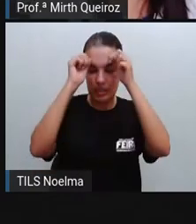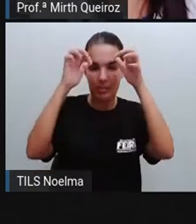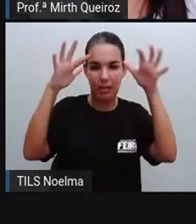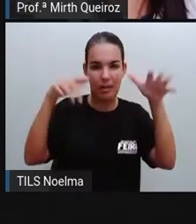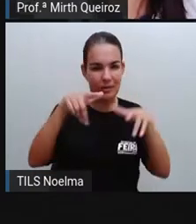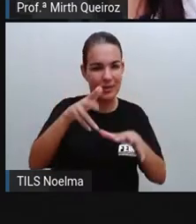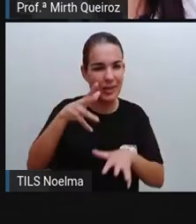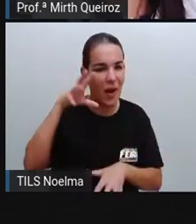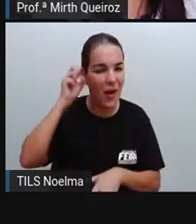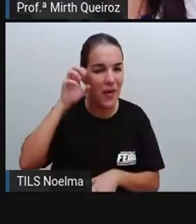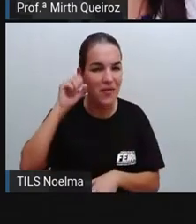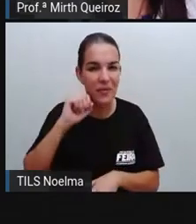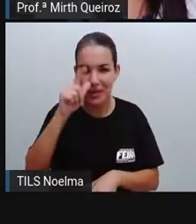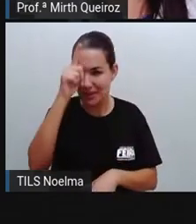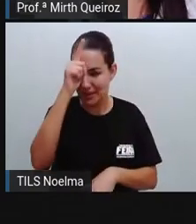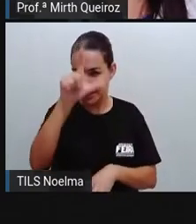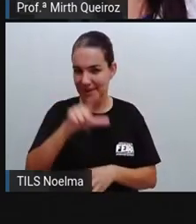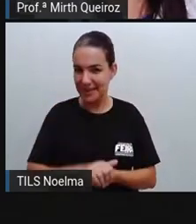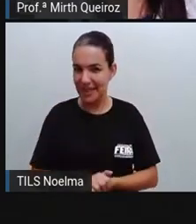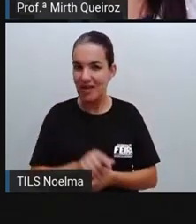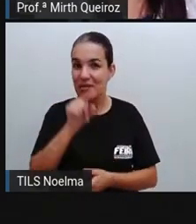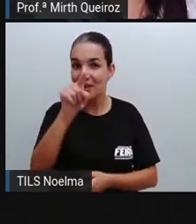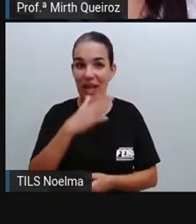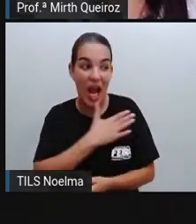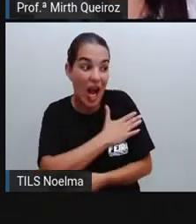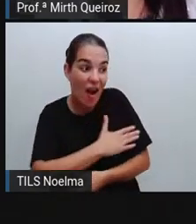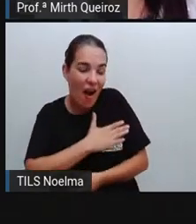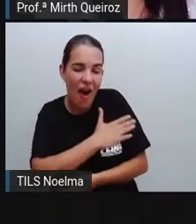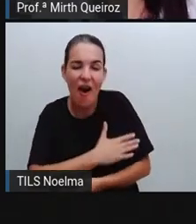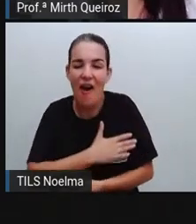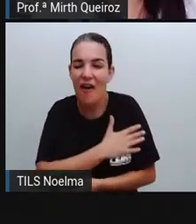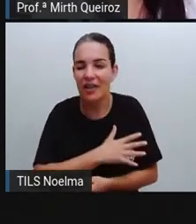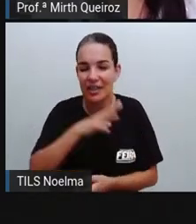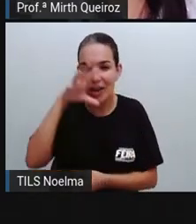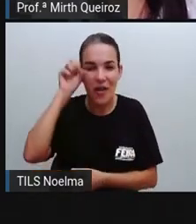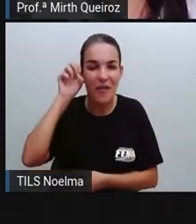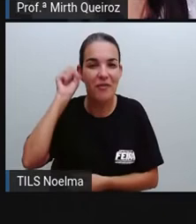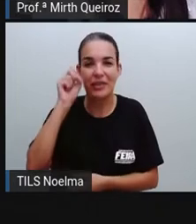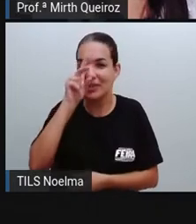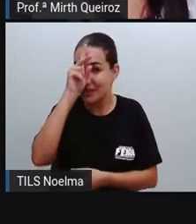uma lenda? Quem aí não gosta, né, de ouvir essas histórias?